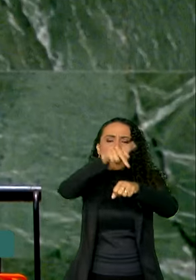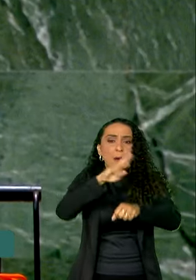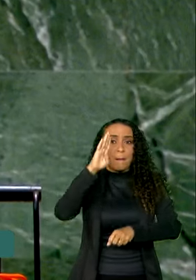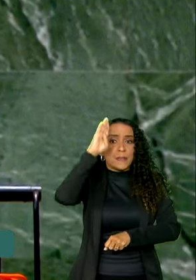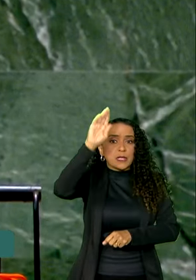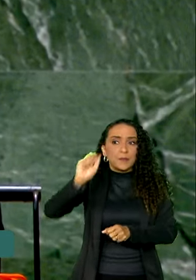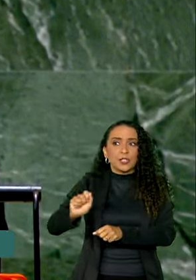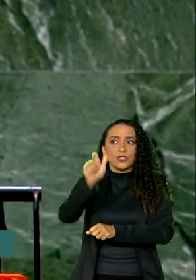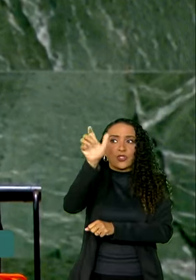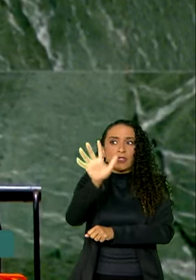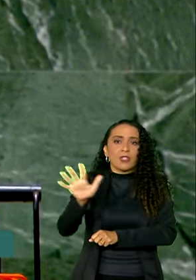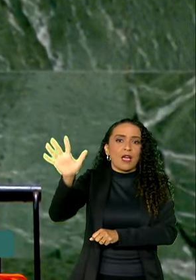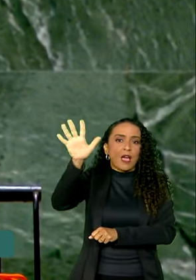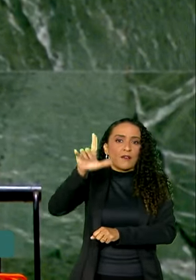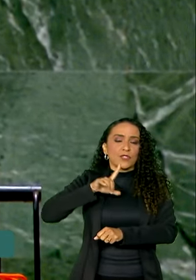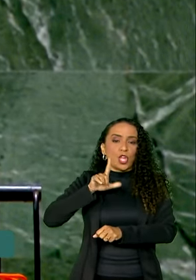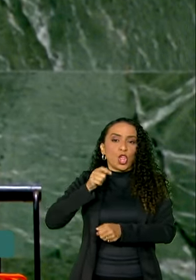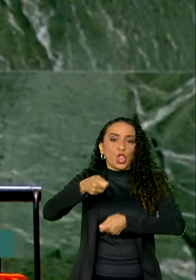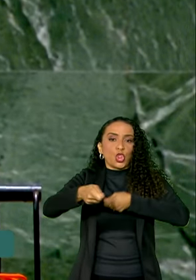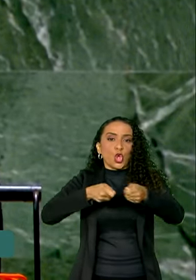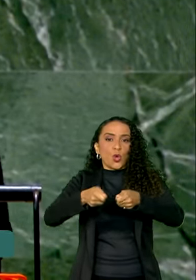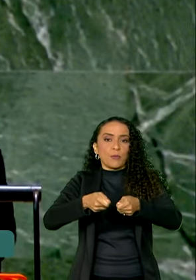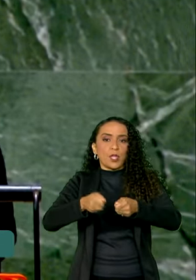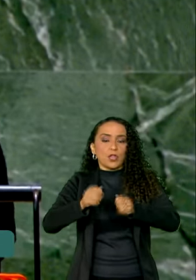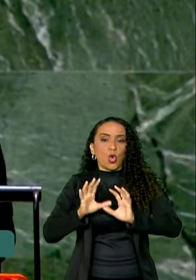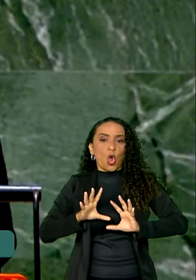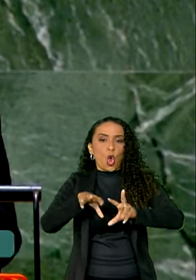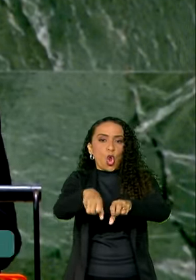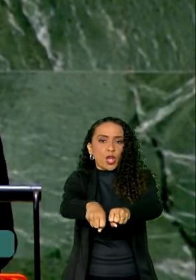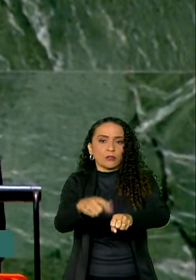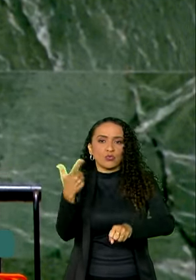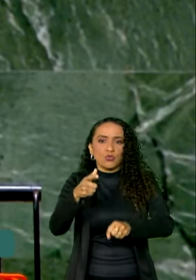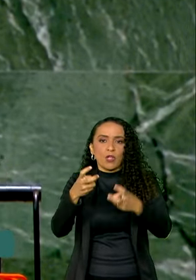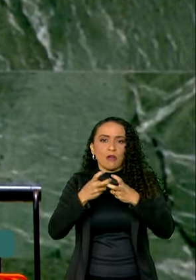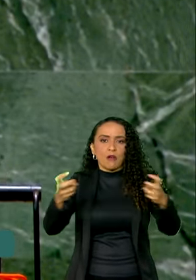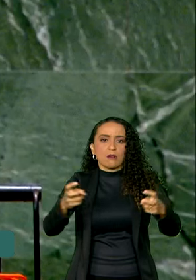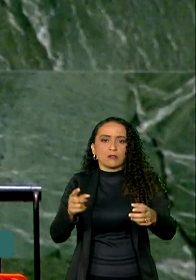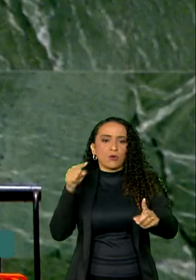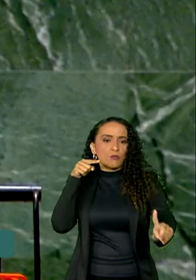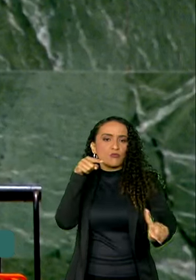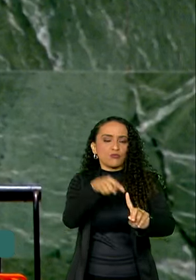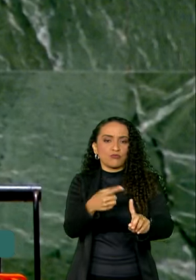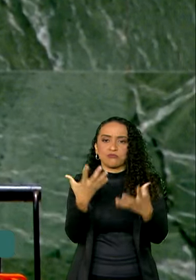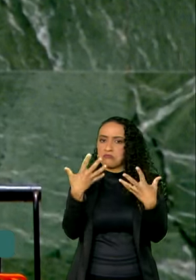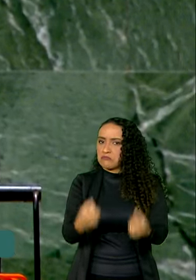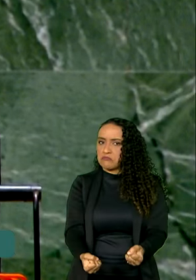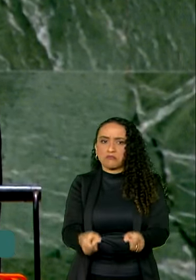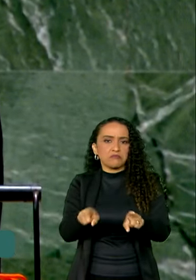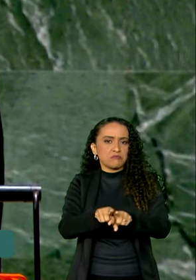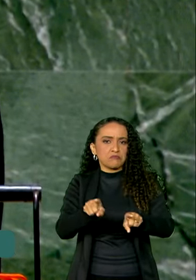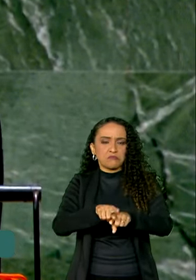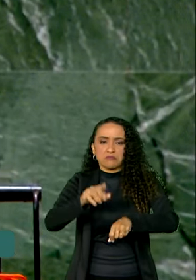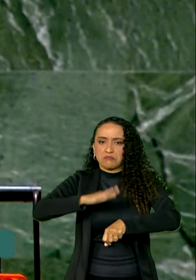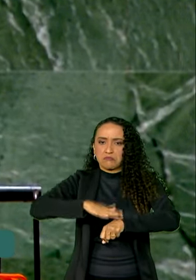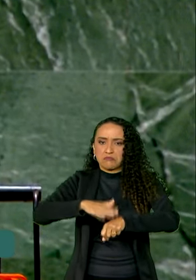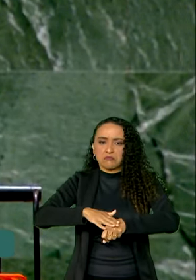africano, estavam sob domínio colonial e não tiveram voz sobre seus objetivos e funcionamento.